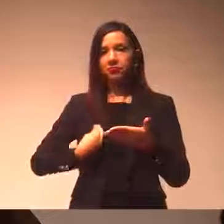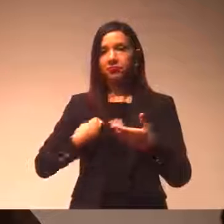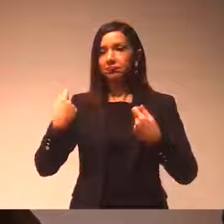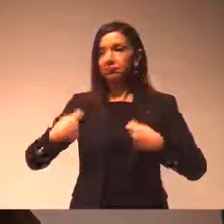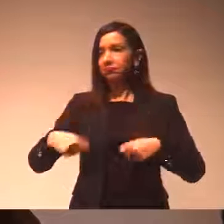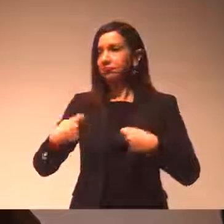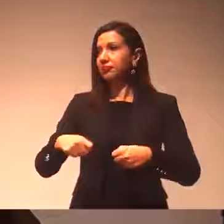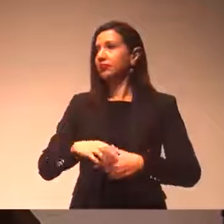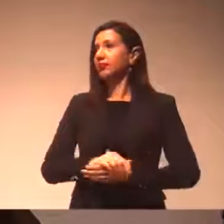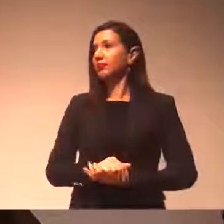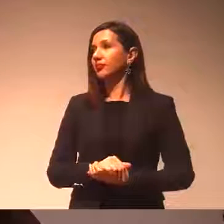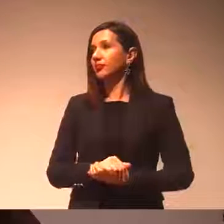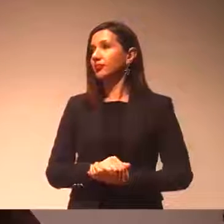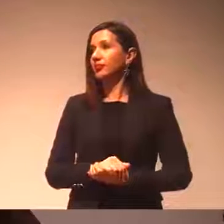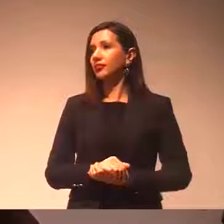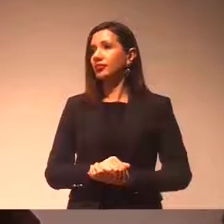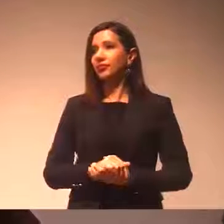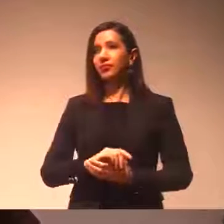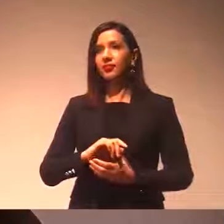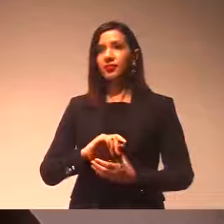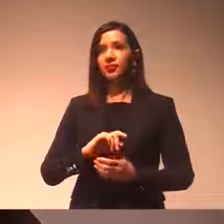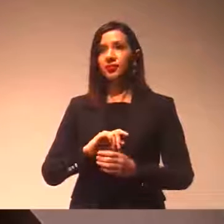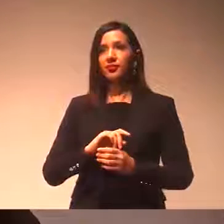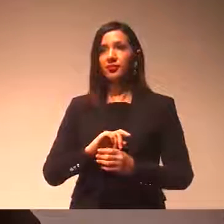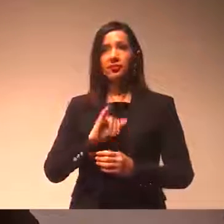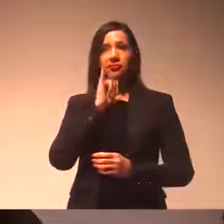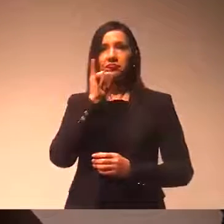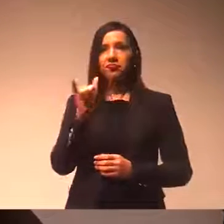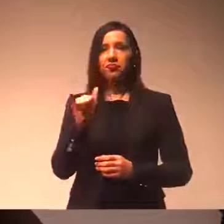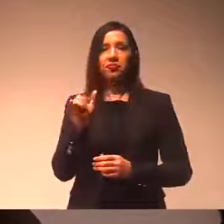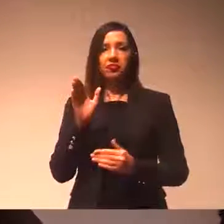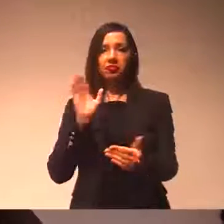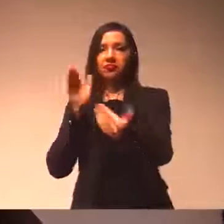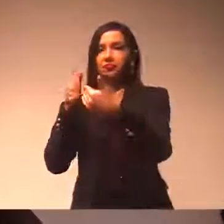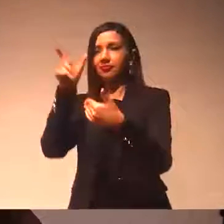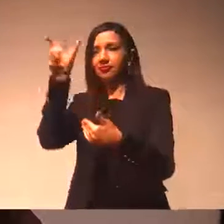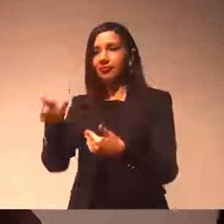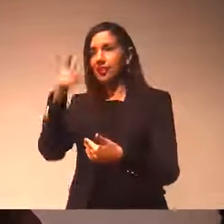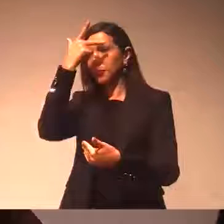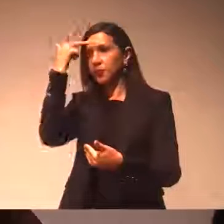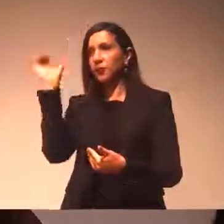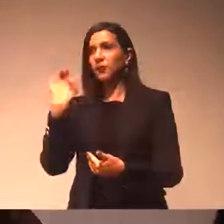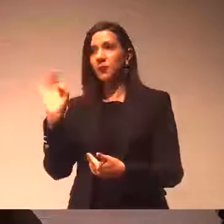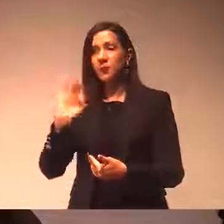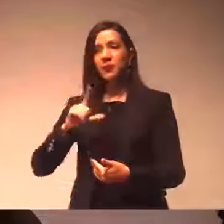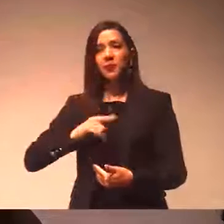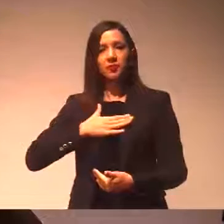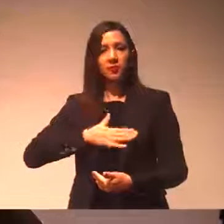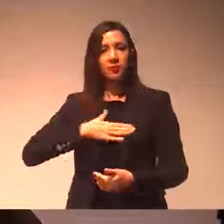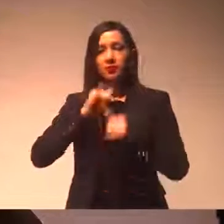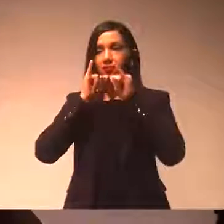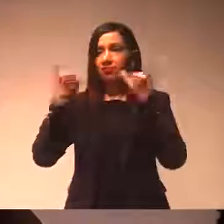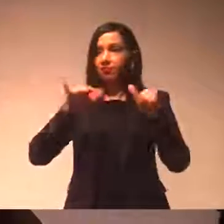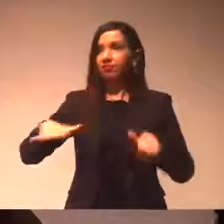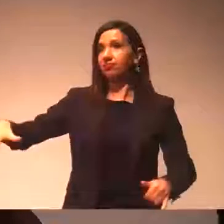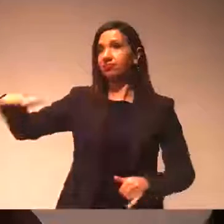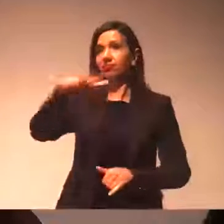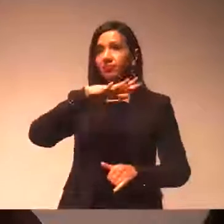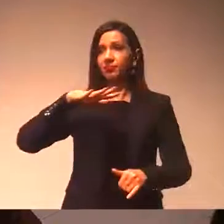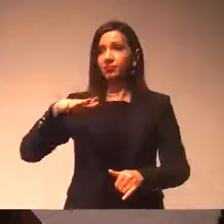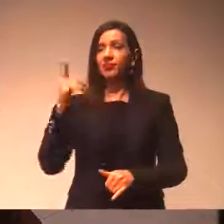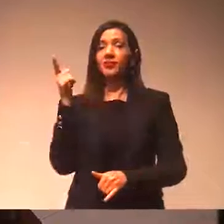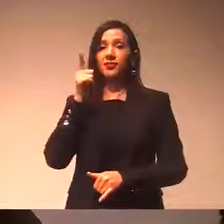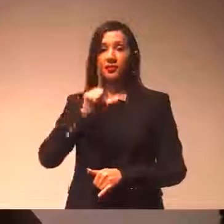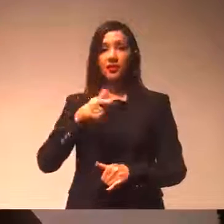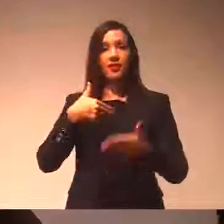Não me refiro aqui especialmente a ninguém, estou falando uma fala genérica, que eu acho que serve para